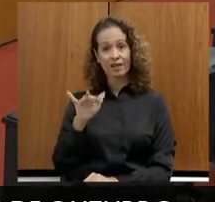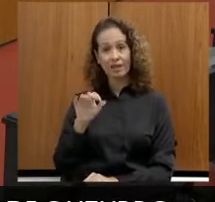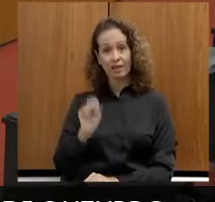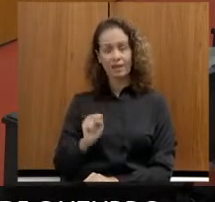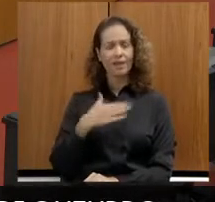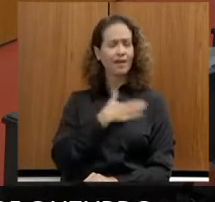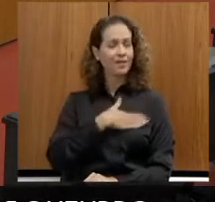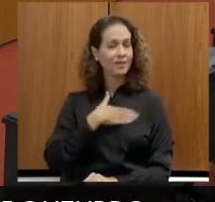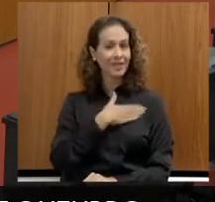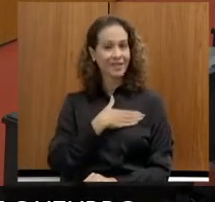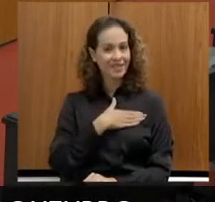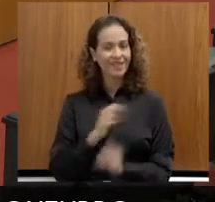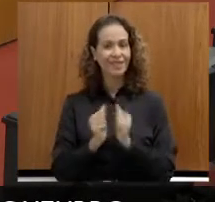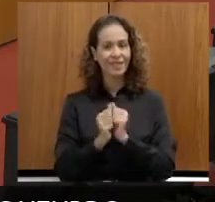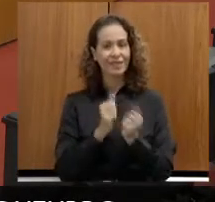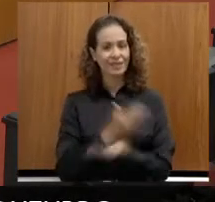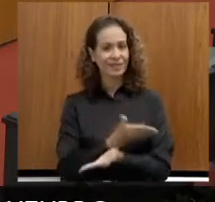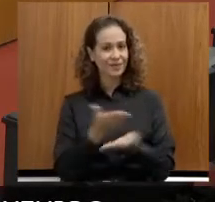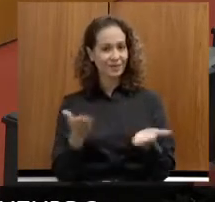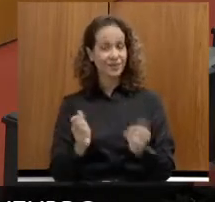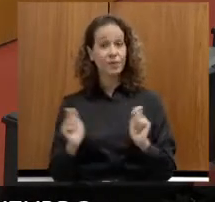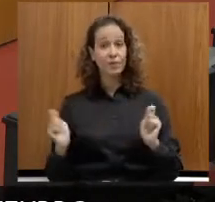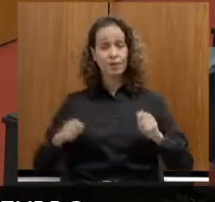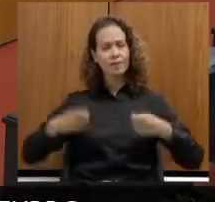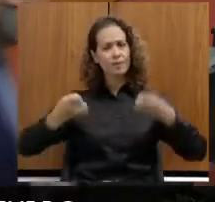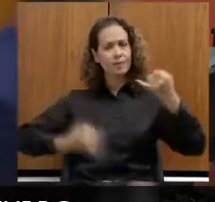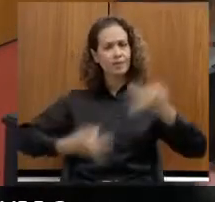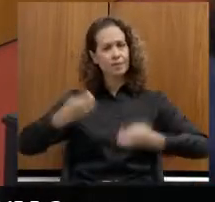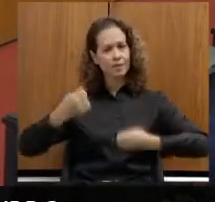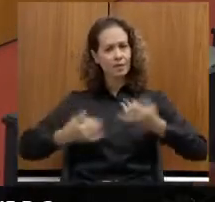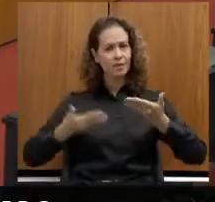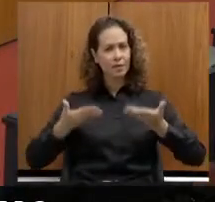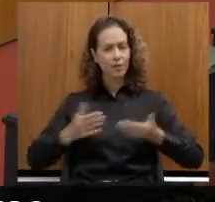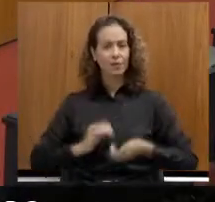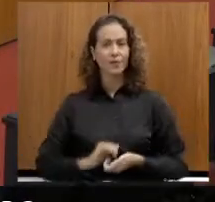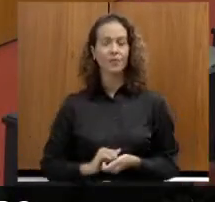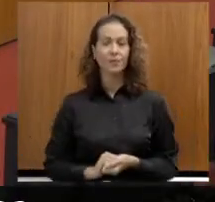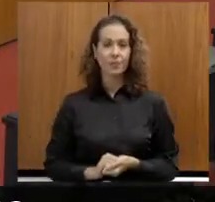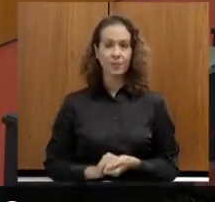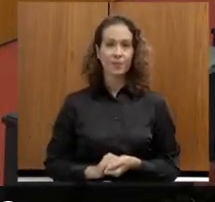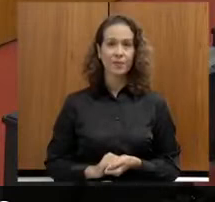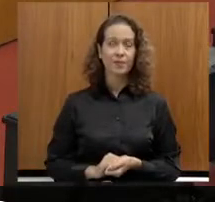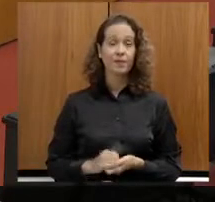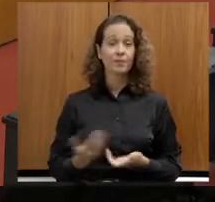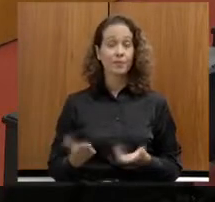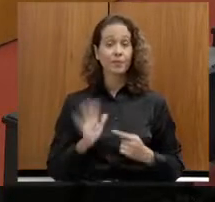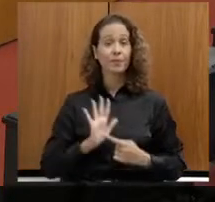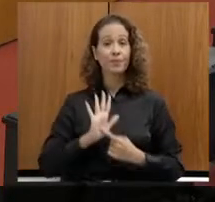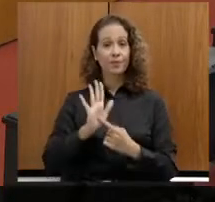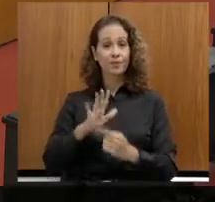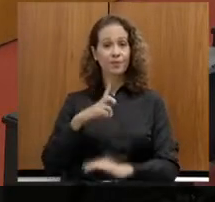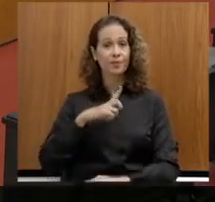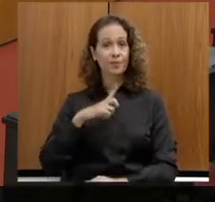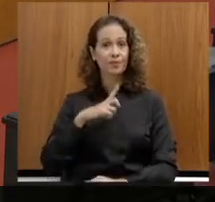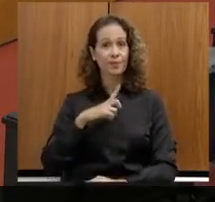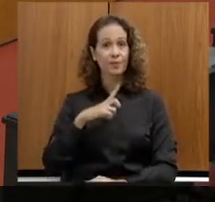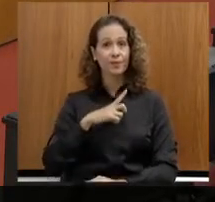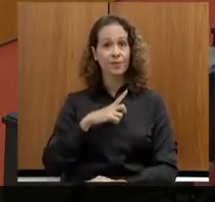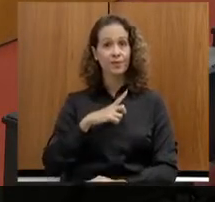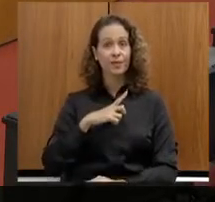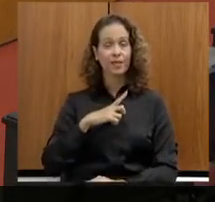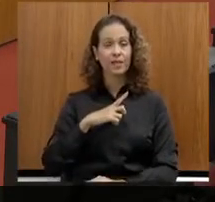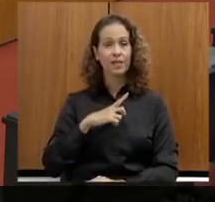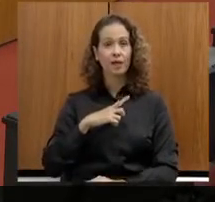aqui com vocês mais uma vez. e podendo falar um pouco da CEDES. Eu tenho uma apresentação, se pudessem